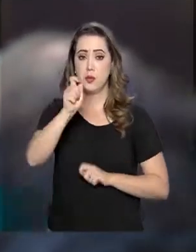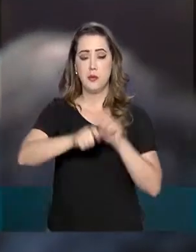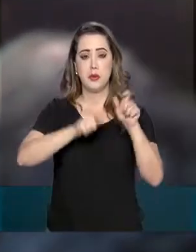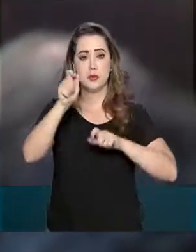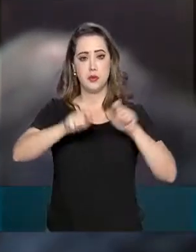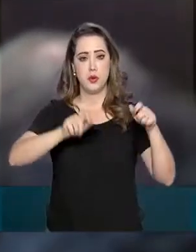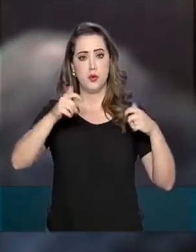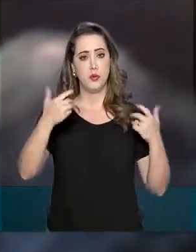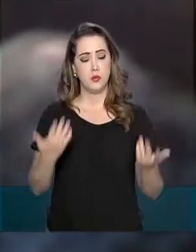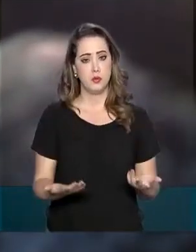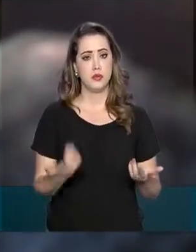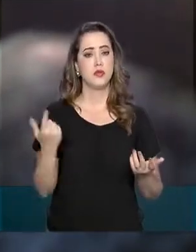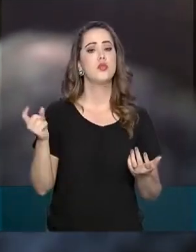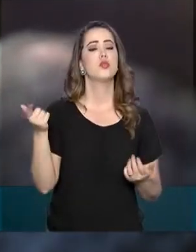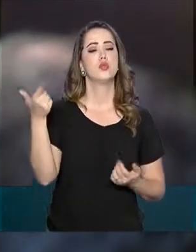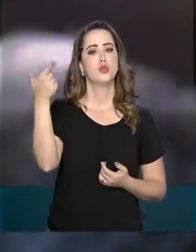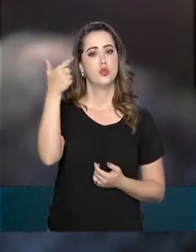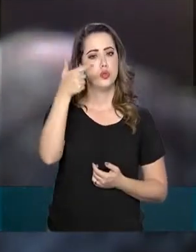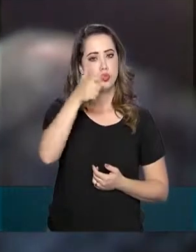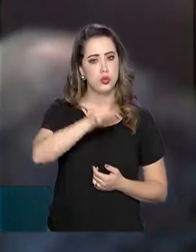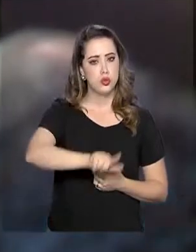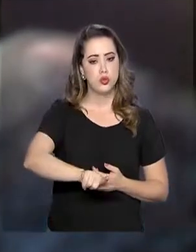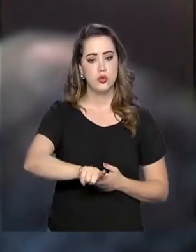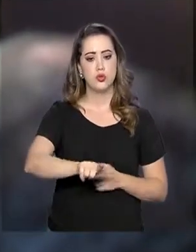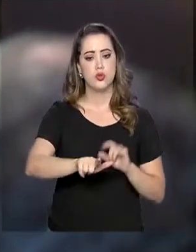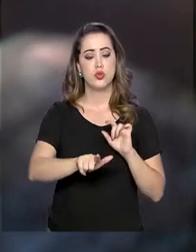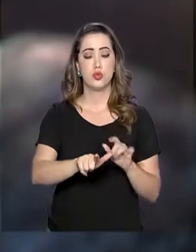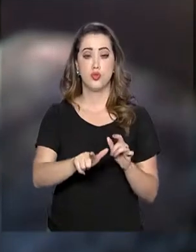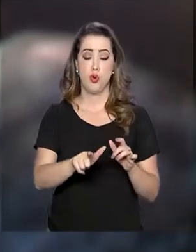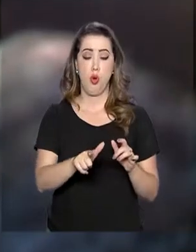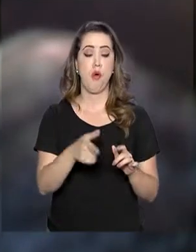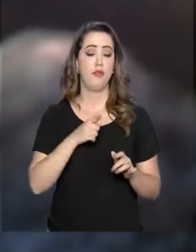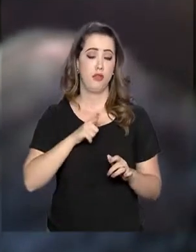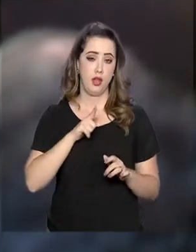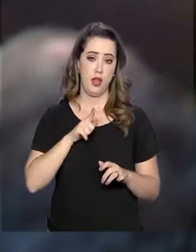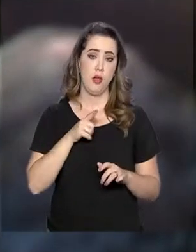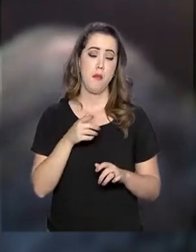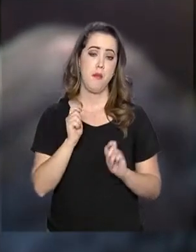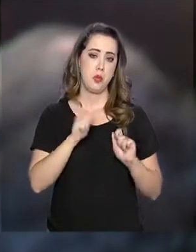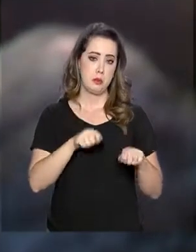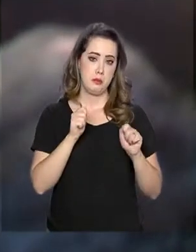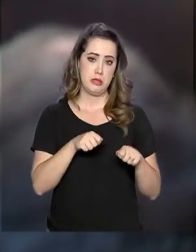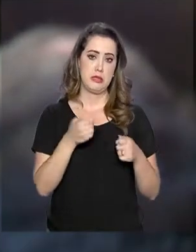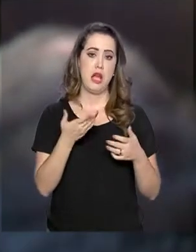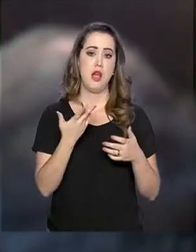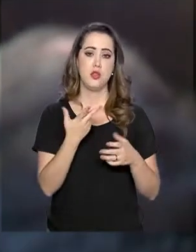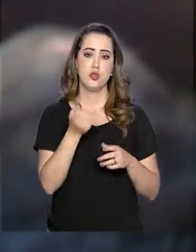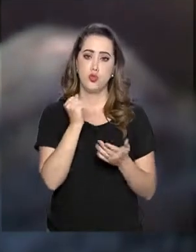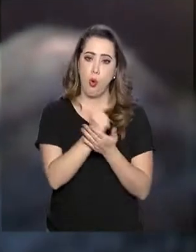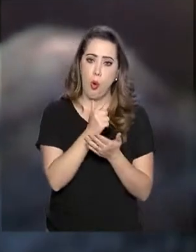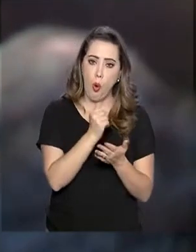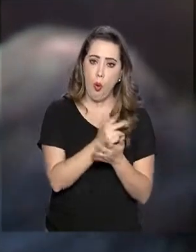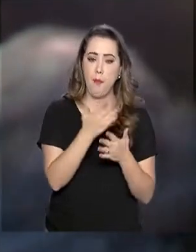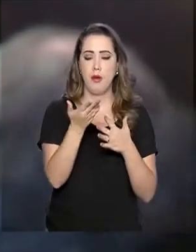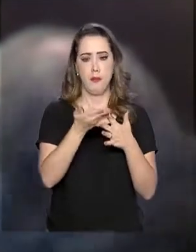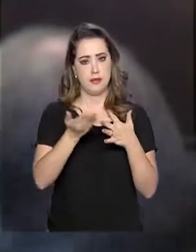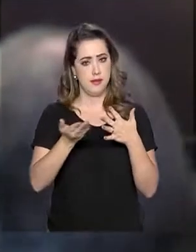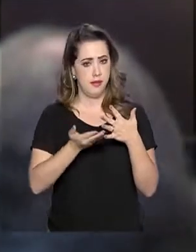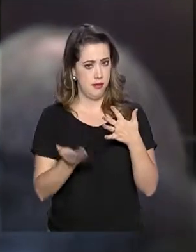mais de uma semana, voltaram à sua cidade da linha financeira. Isso é uma coisa muito importante que nós conversávamos já.